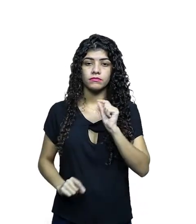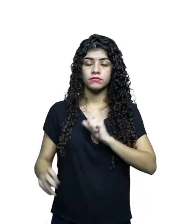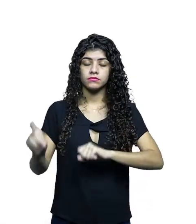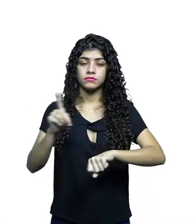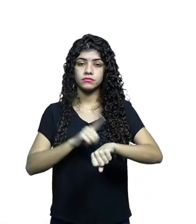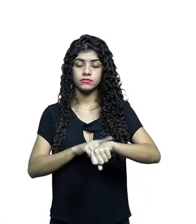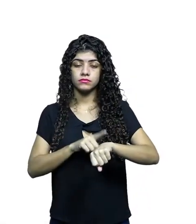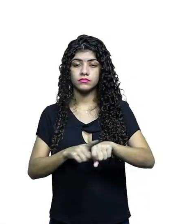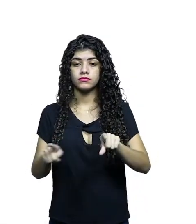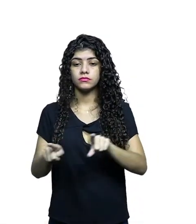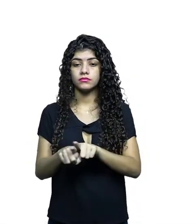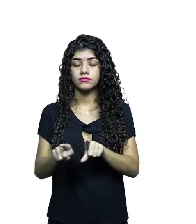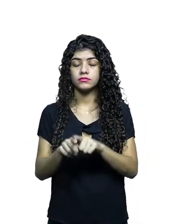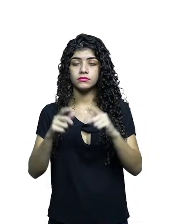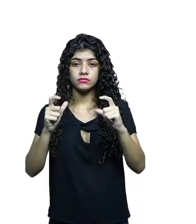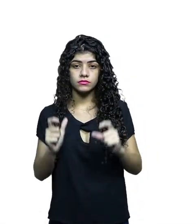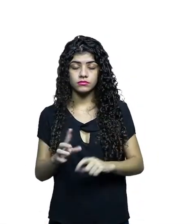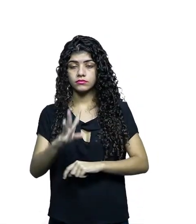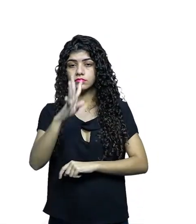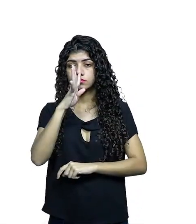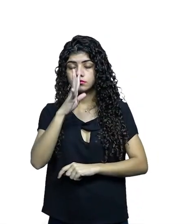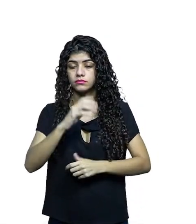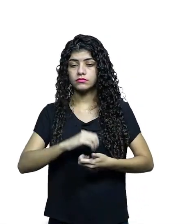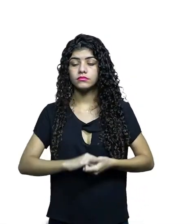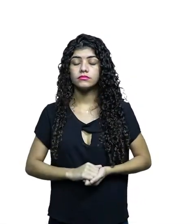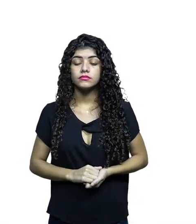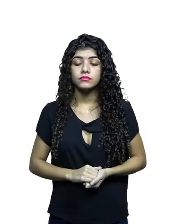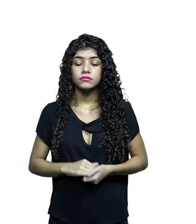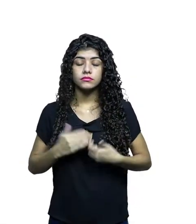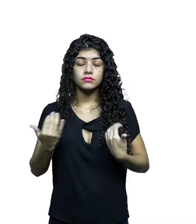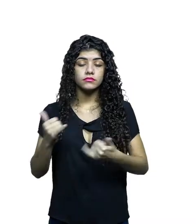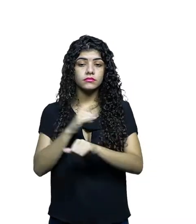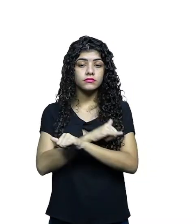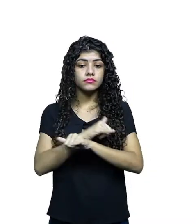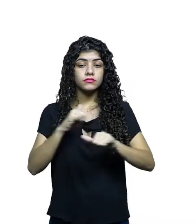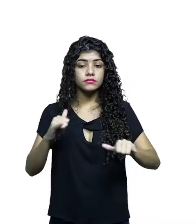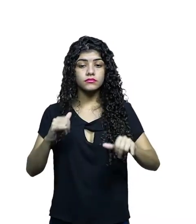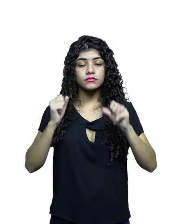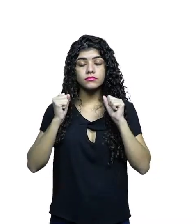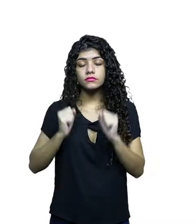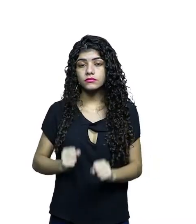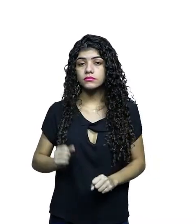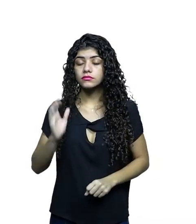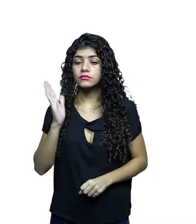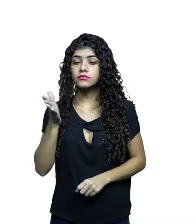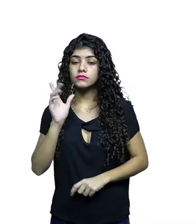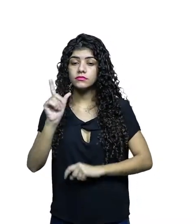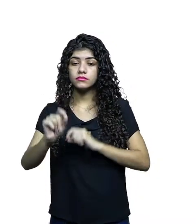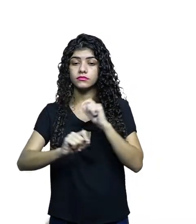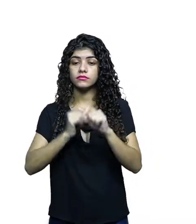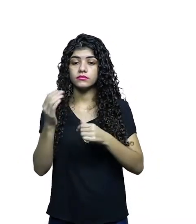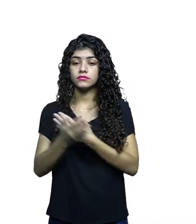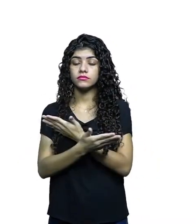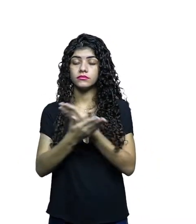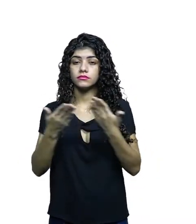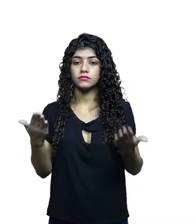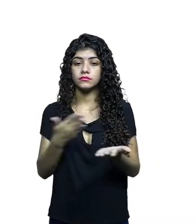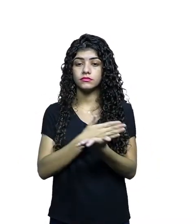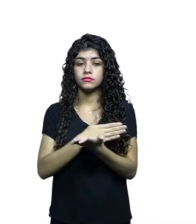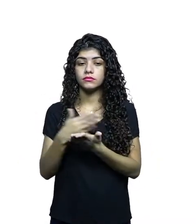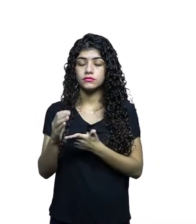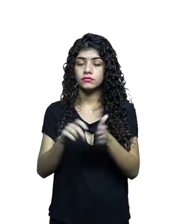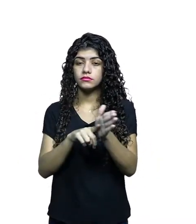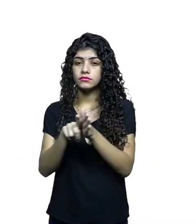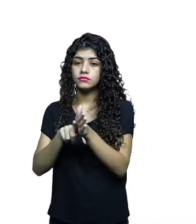a liberdade de horário e a liberdade de onde assistir. Com essas informações, já é possível para vocês